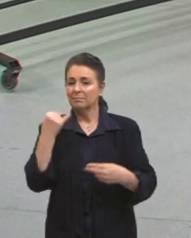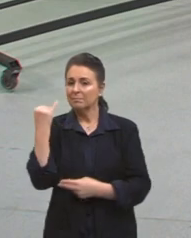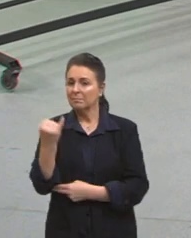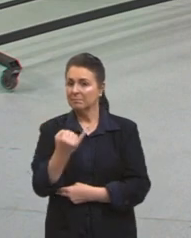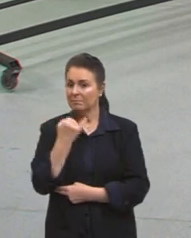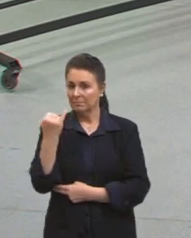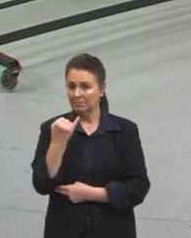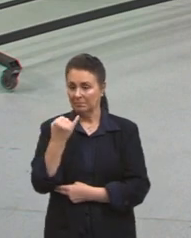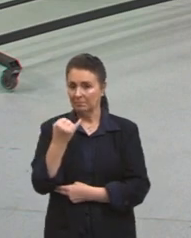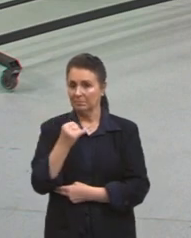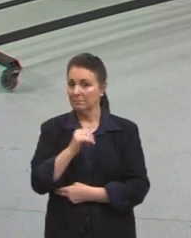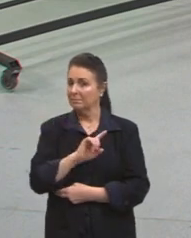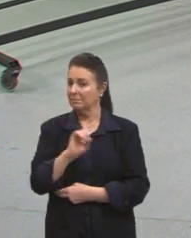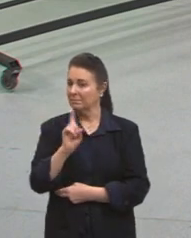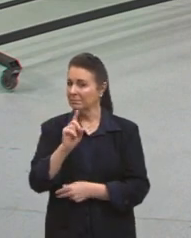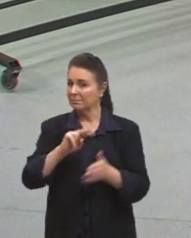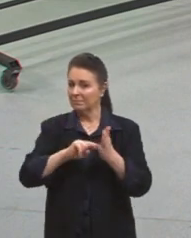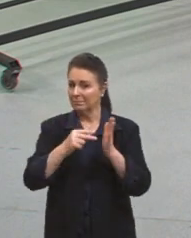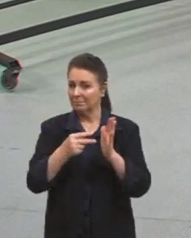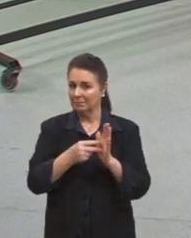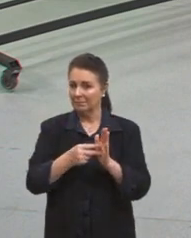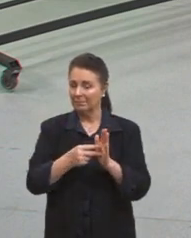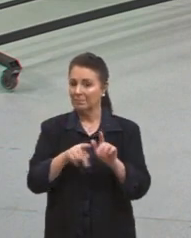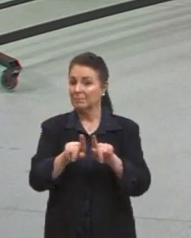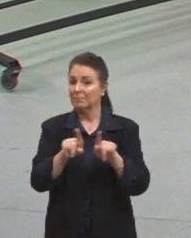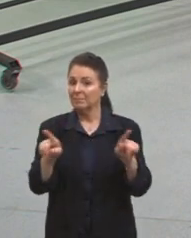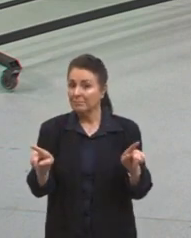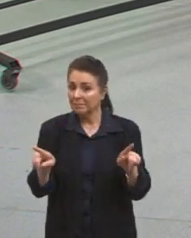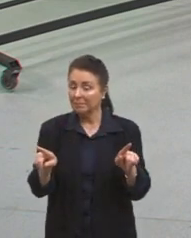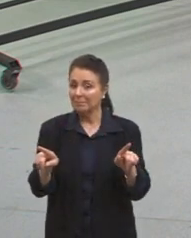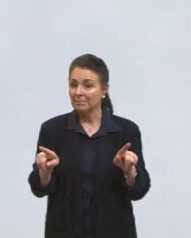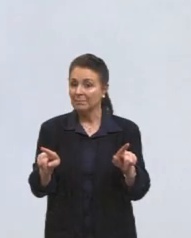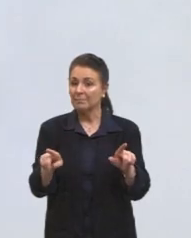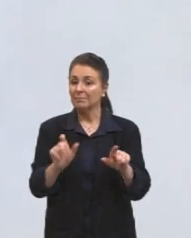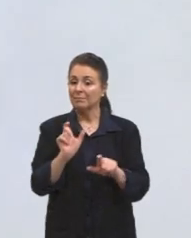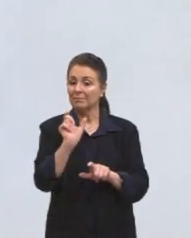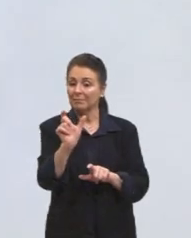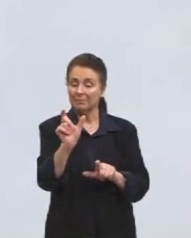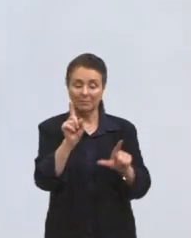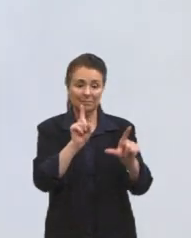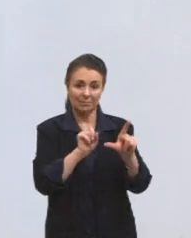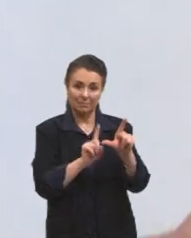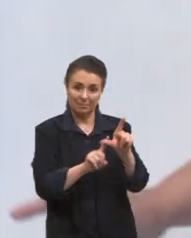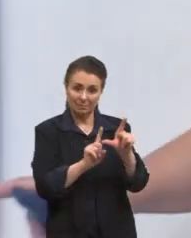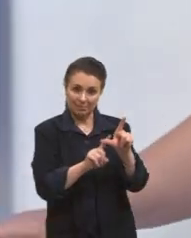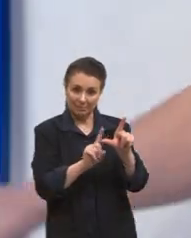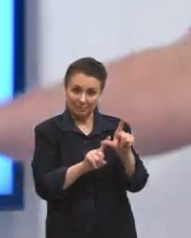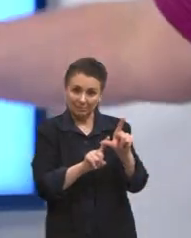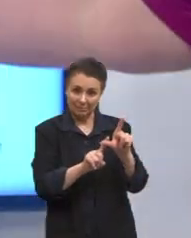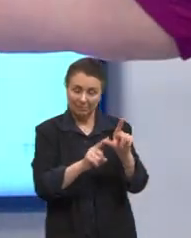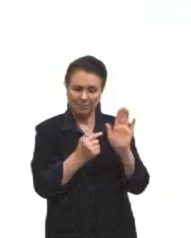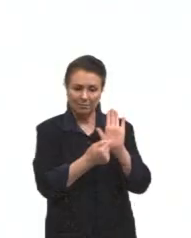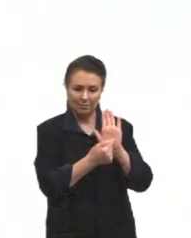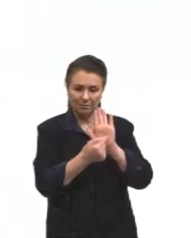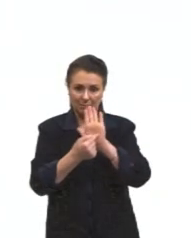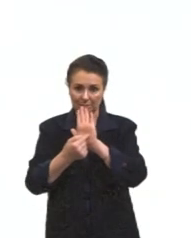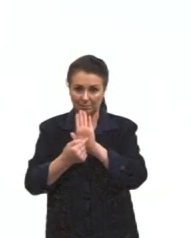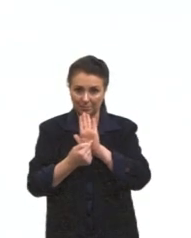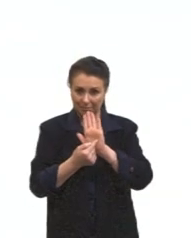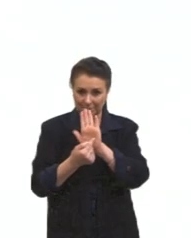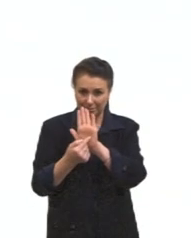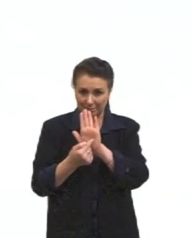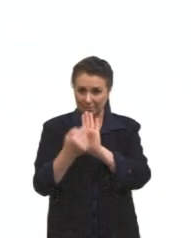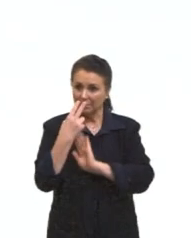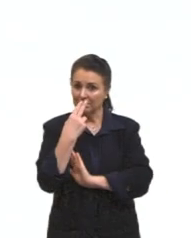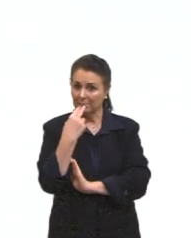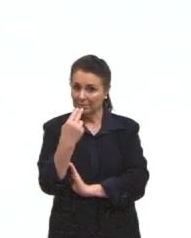não só o significado, mas a ortografia. Porque às vezes nós grafamos a palavra em língua inglesa, e aqui é o último item que